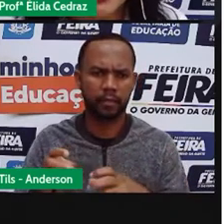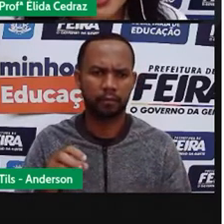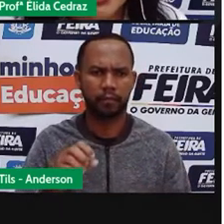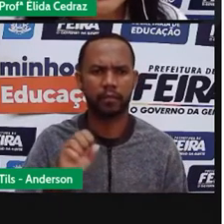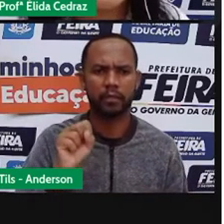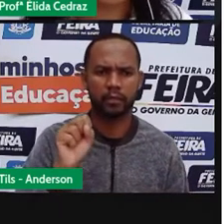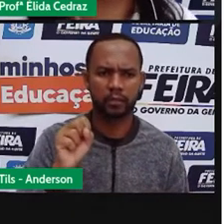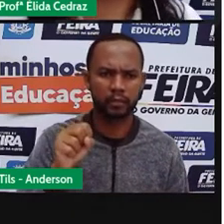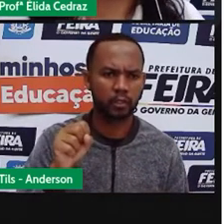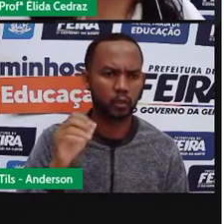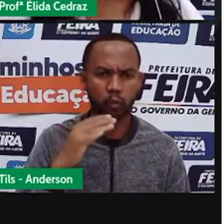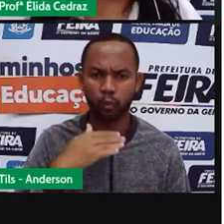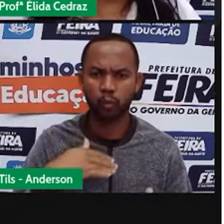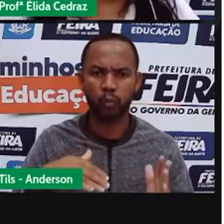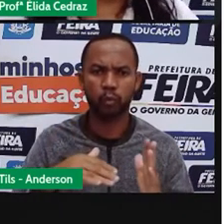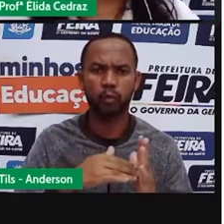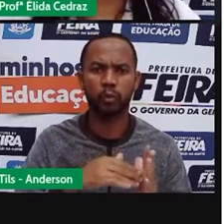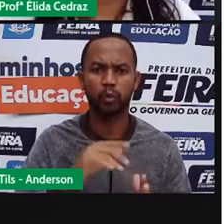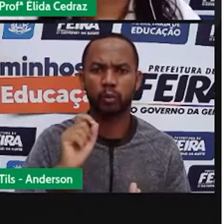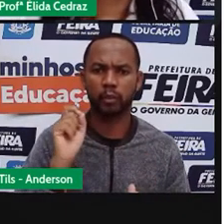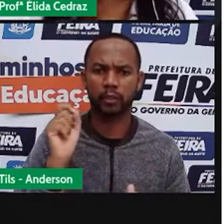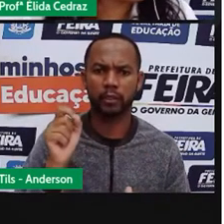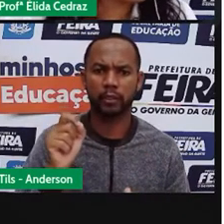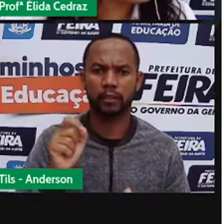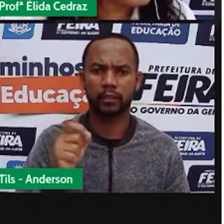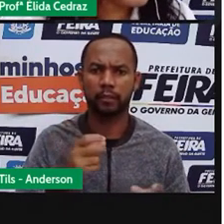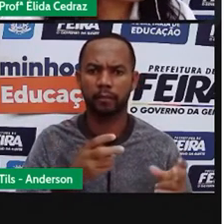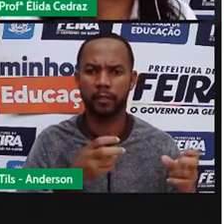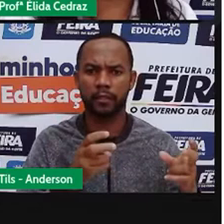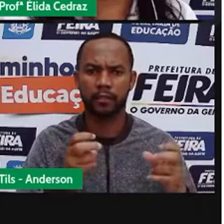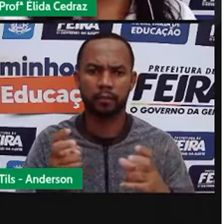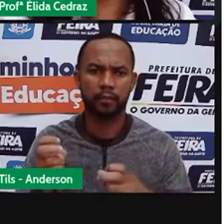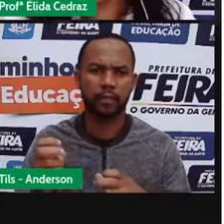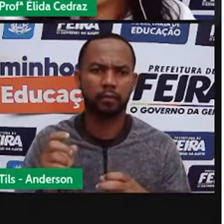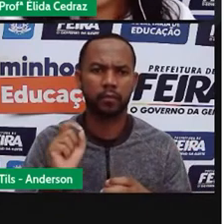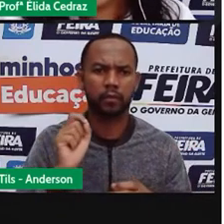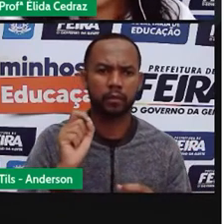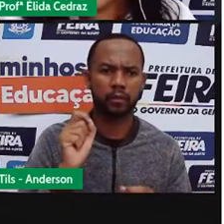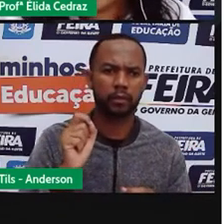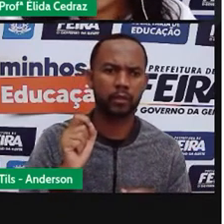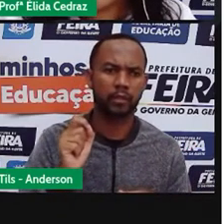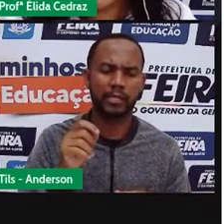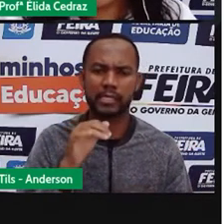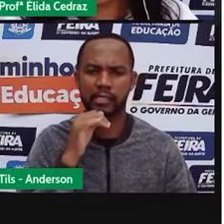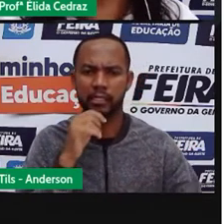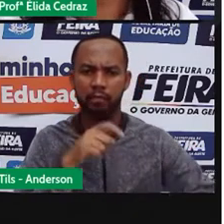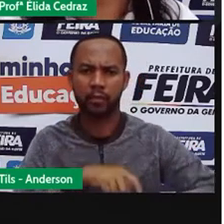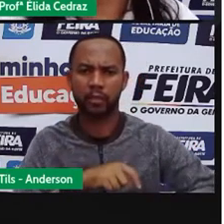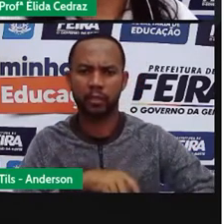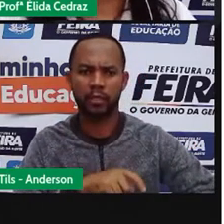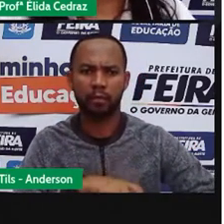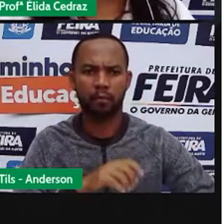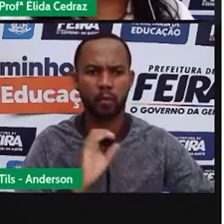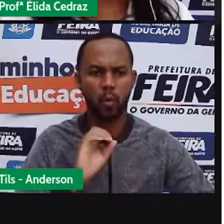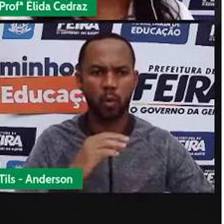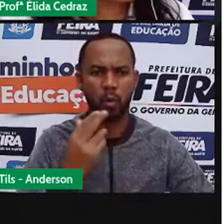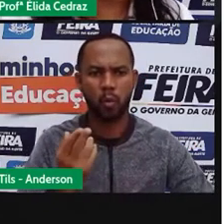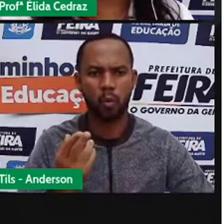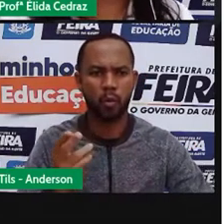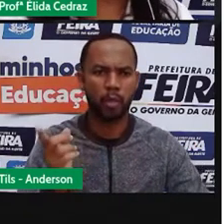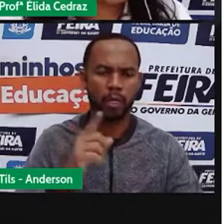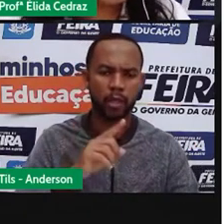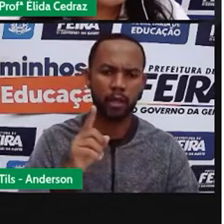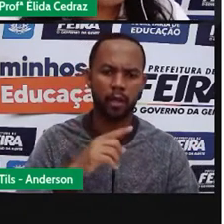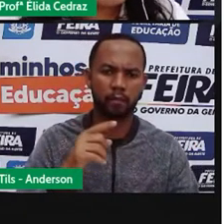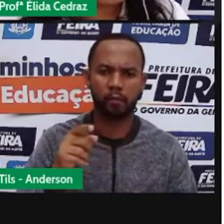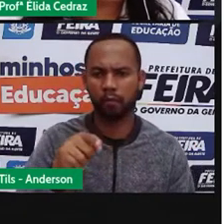atividades que estão direcionadas pela marcação do tempo, nós podemos